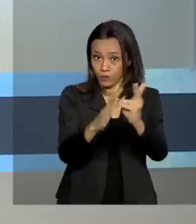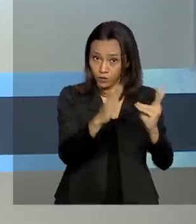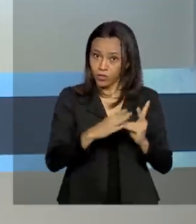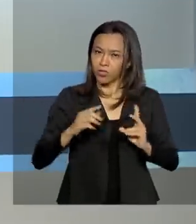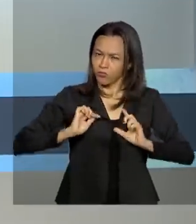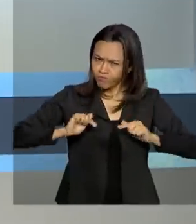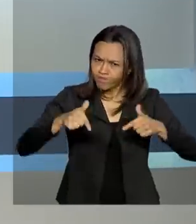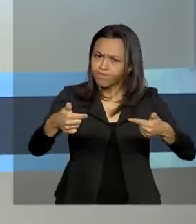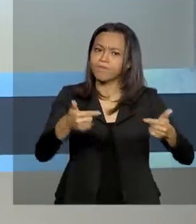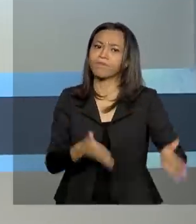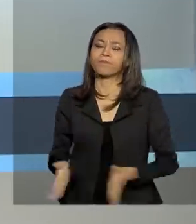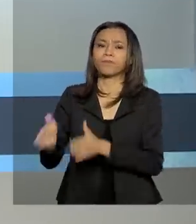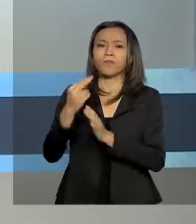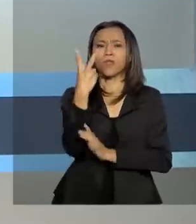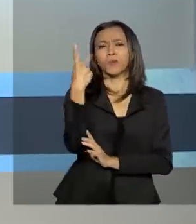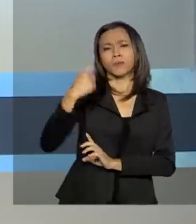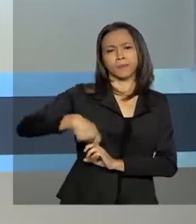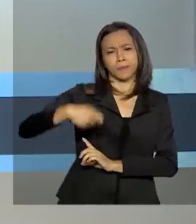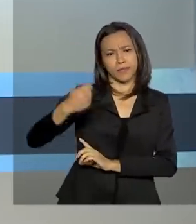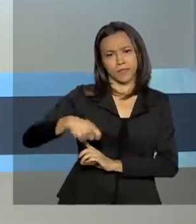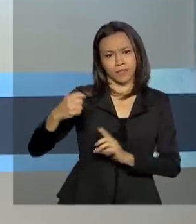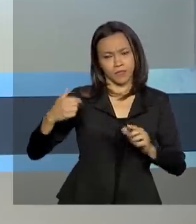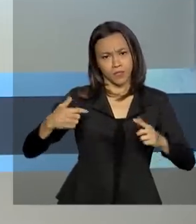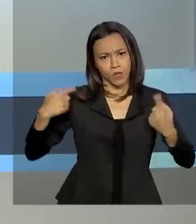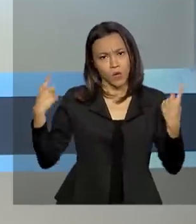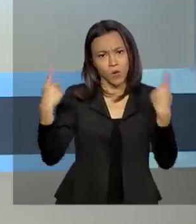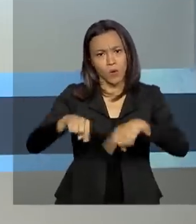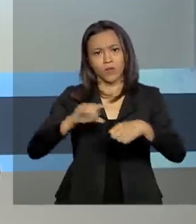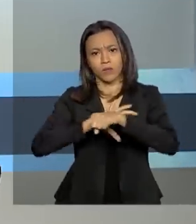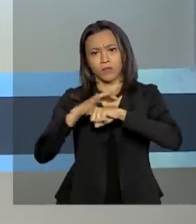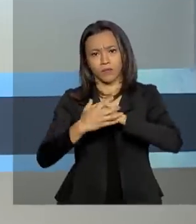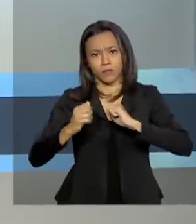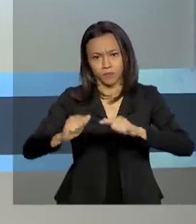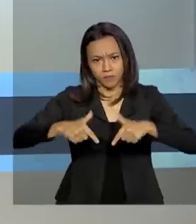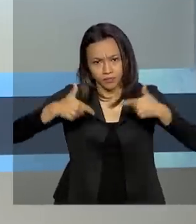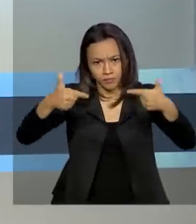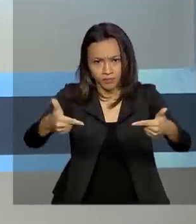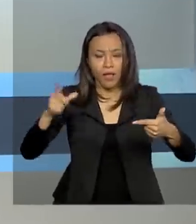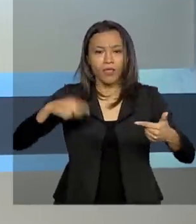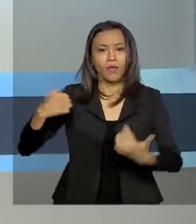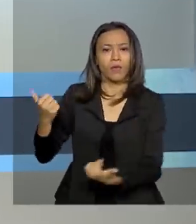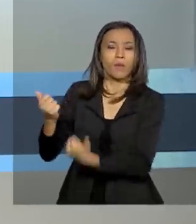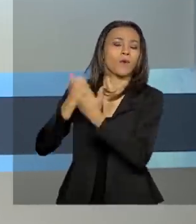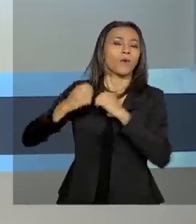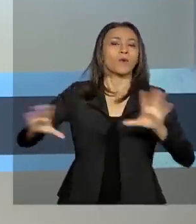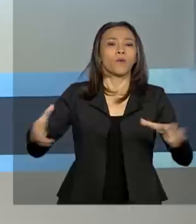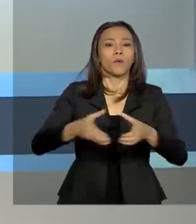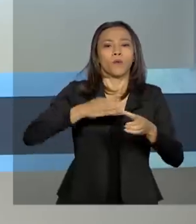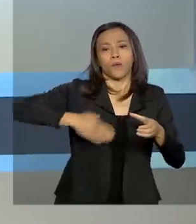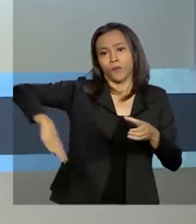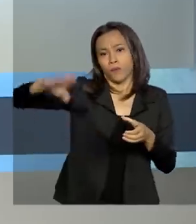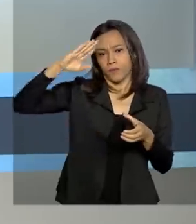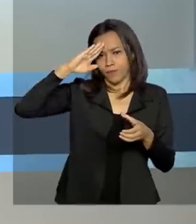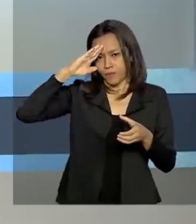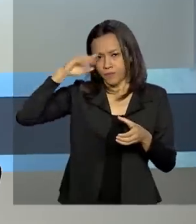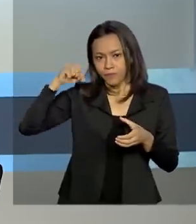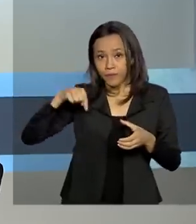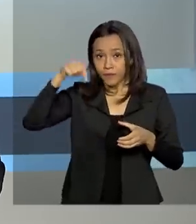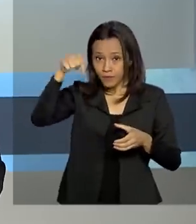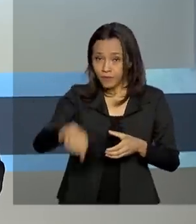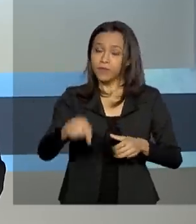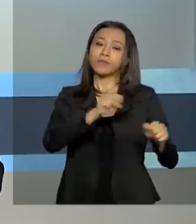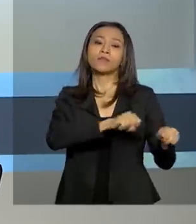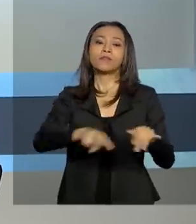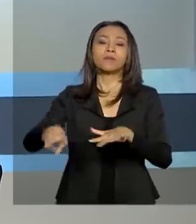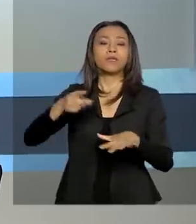Há dois meses, o combate à pandemia conta com o reforço das Forças Armadas. É a Operação Covid-19. Nesta semana,